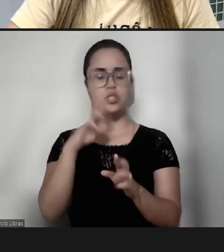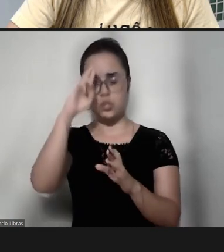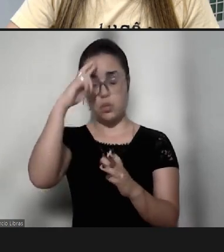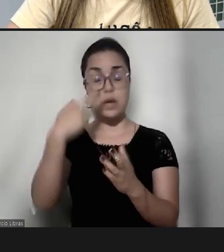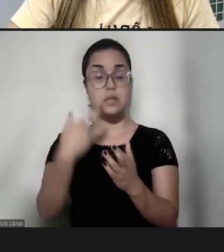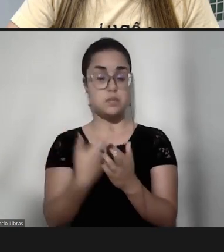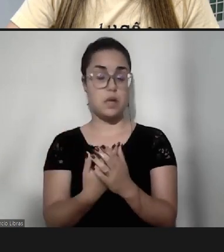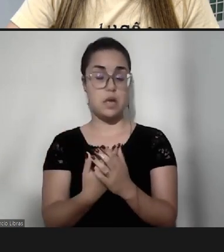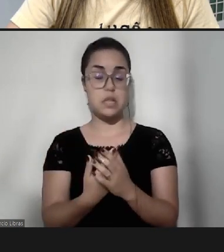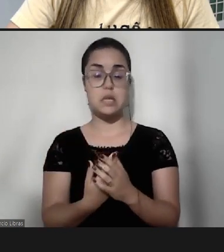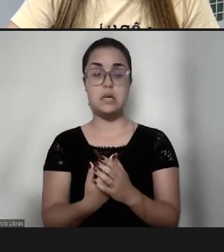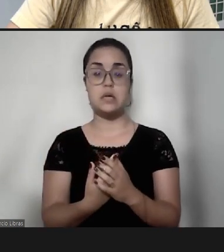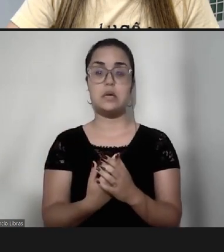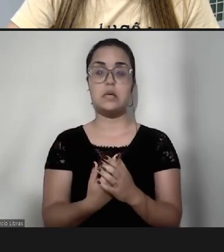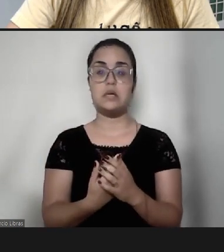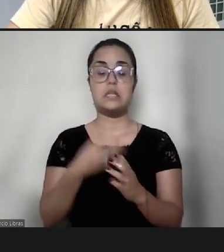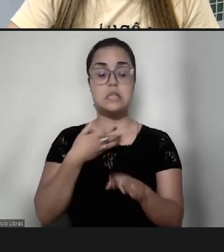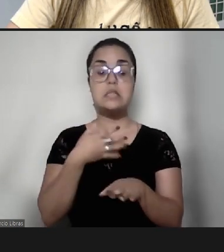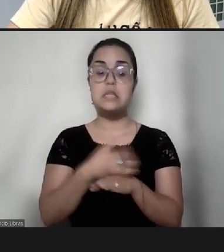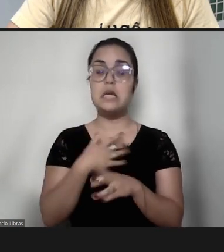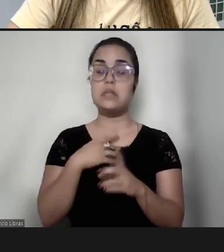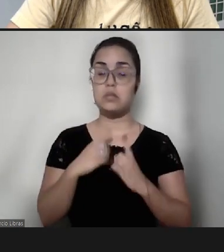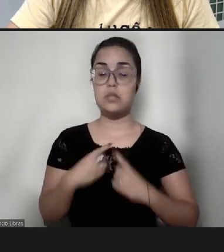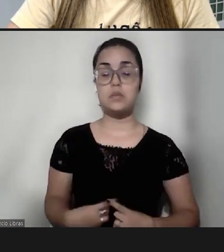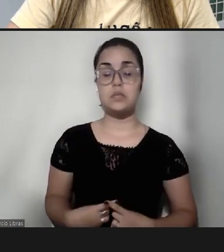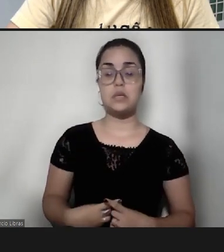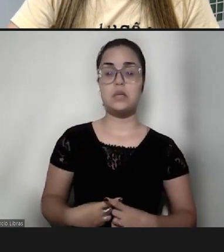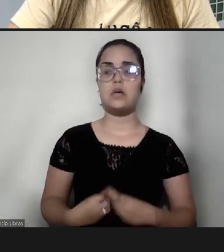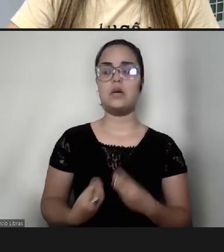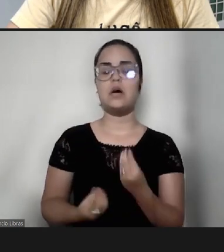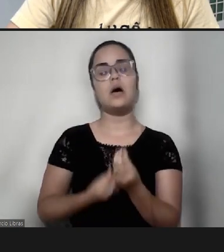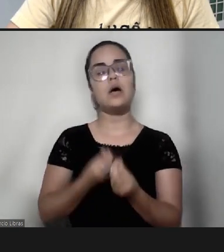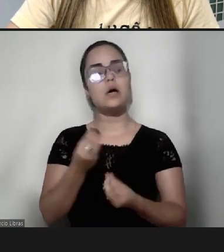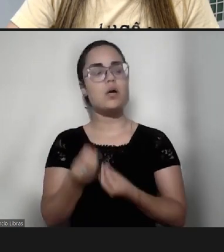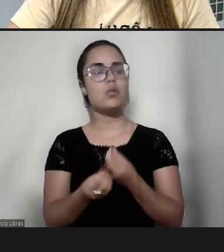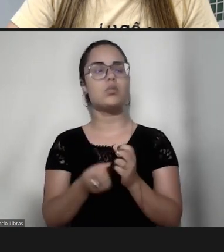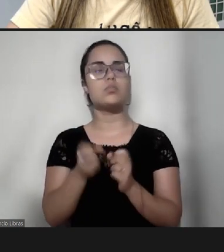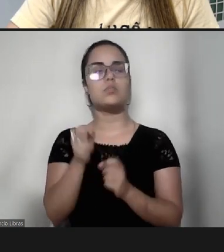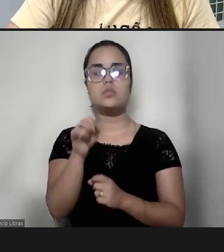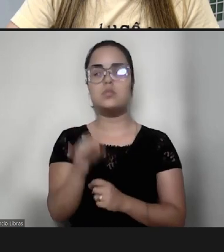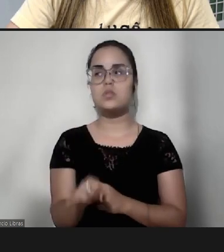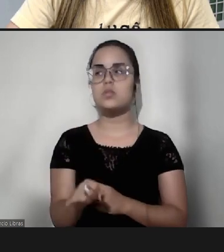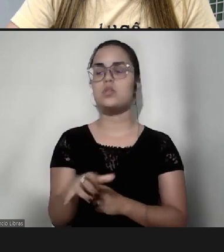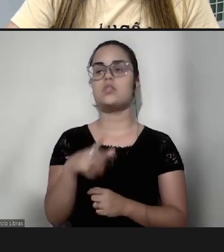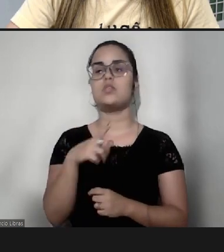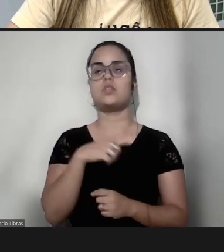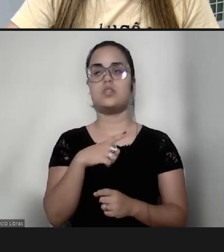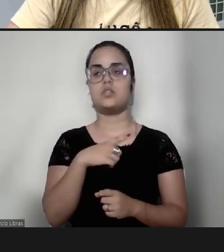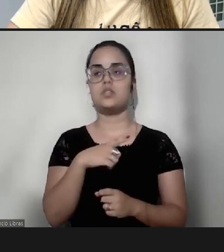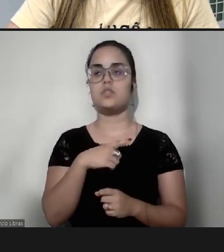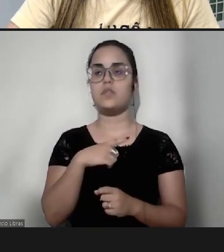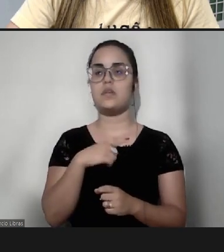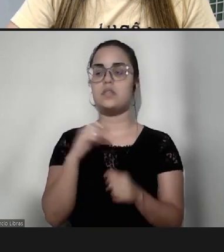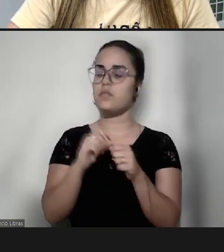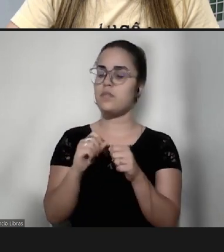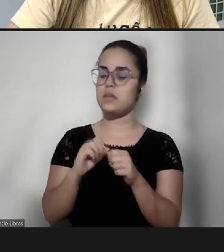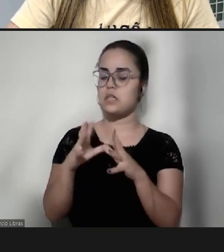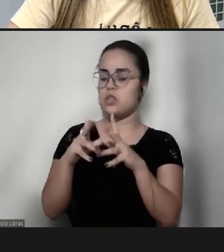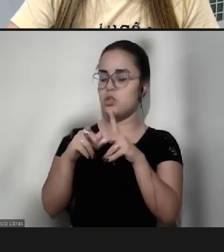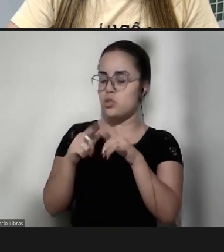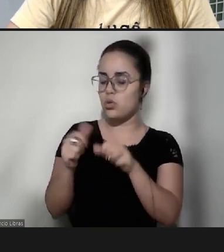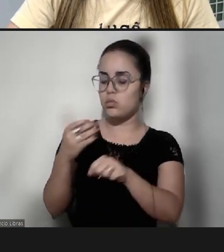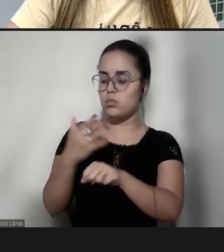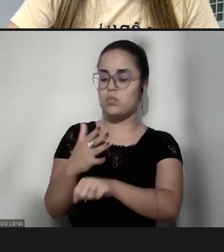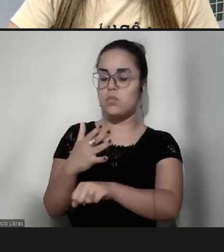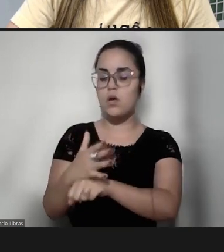porque é como se a gente tivesse que fazer todo o treinamento,